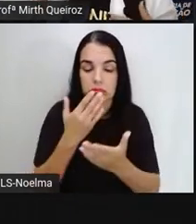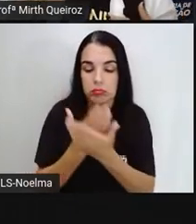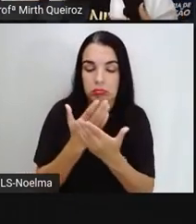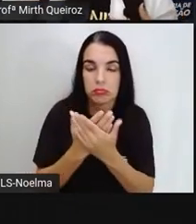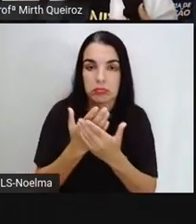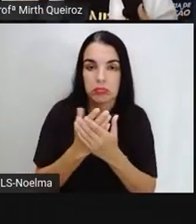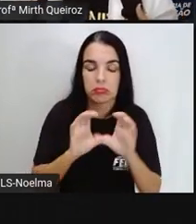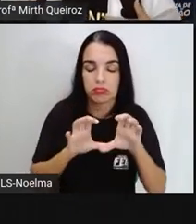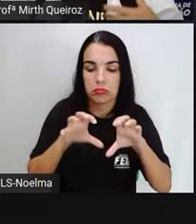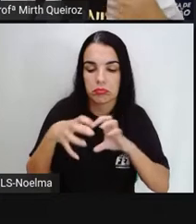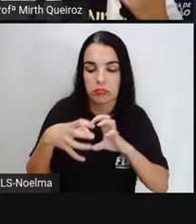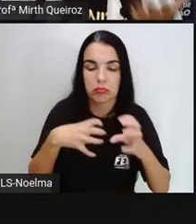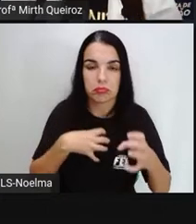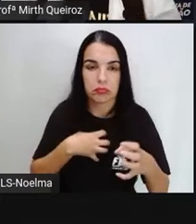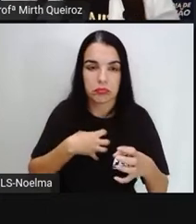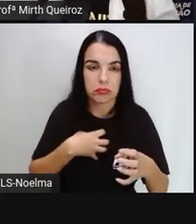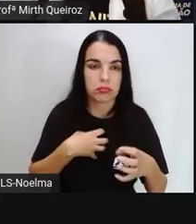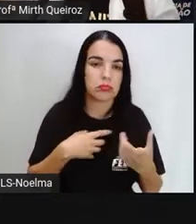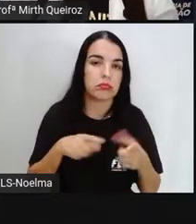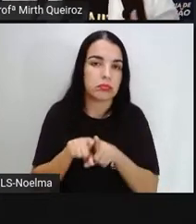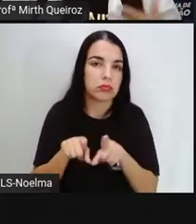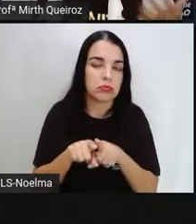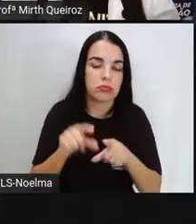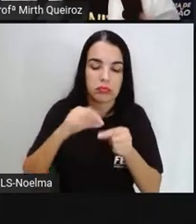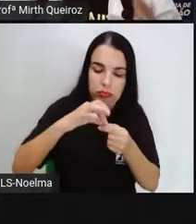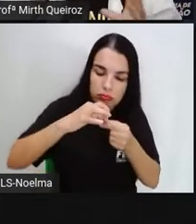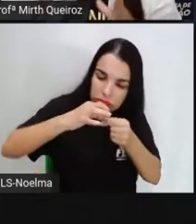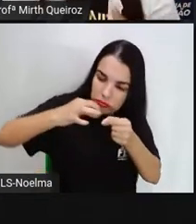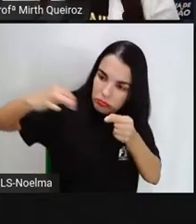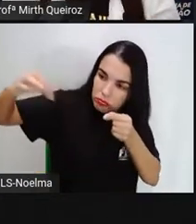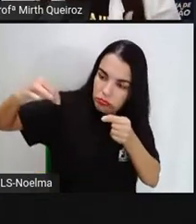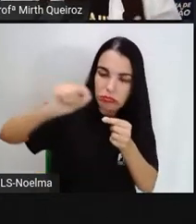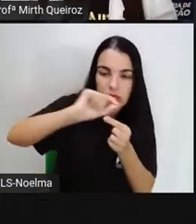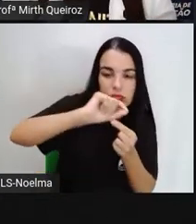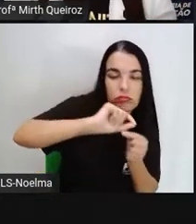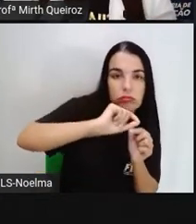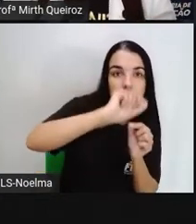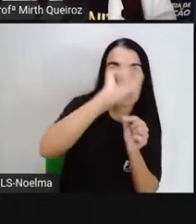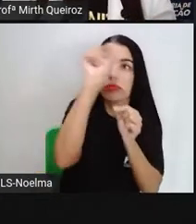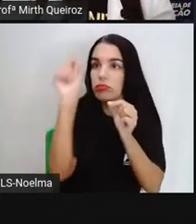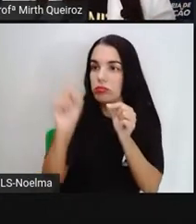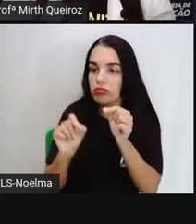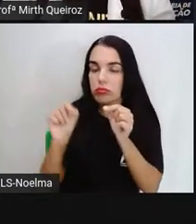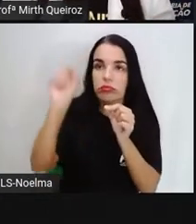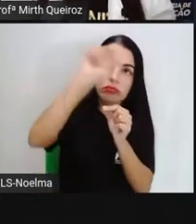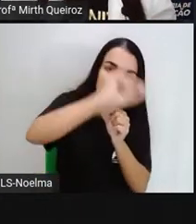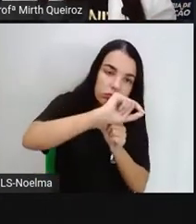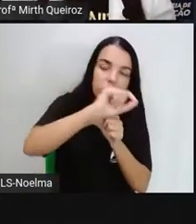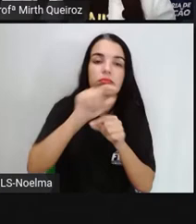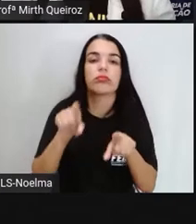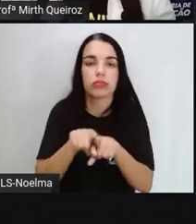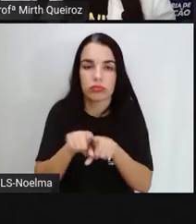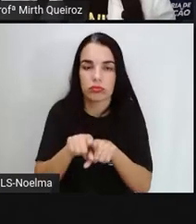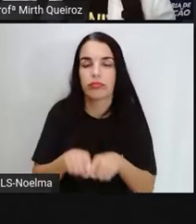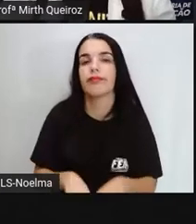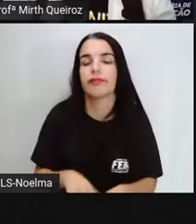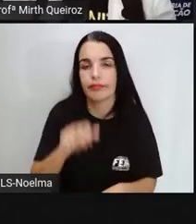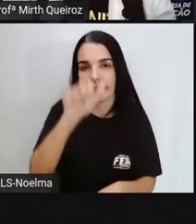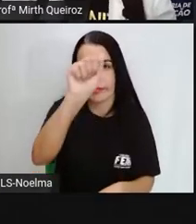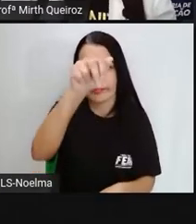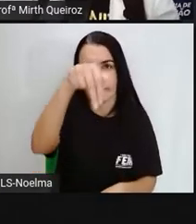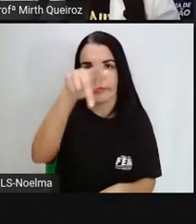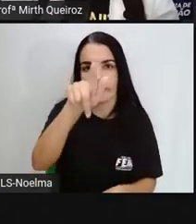Depois, depois vocês vão estudar ângulos, né? Ângulos reto, obtudo. Que também a gente pode estudar a partir do tangram.